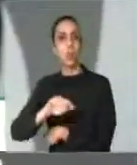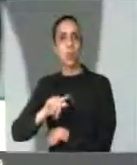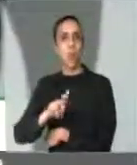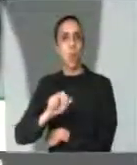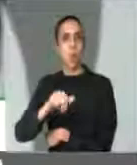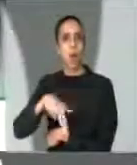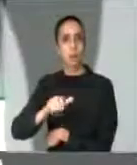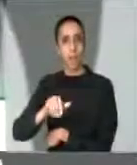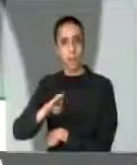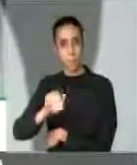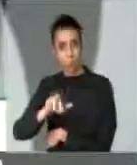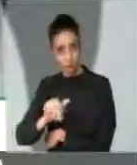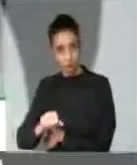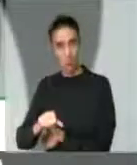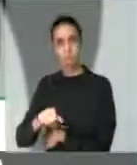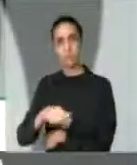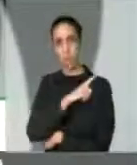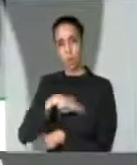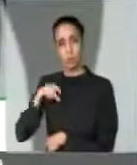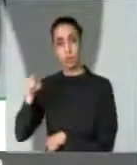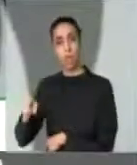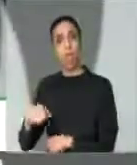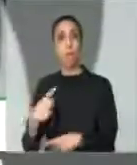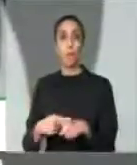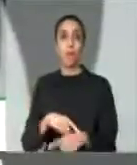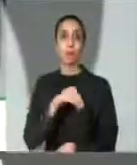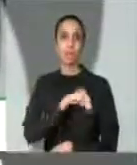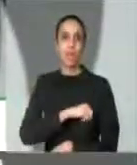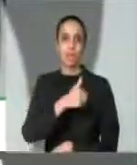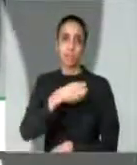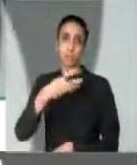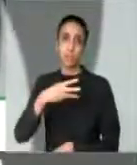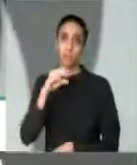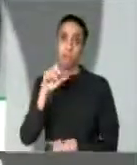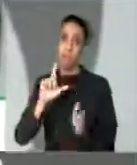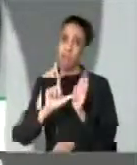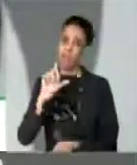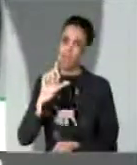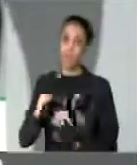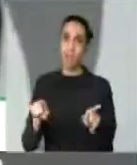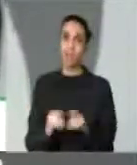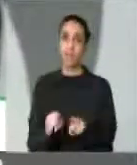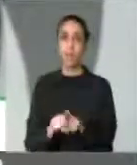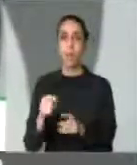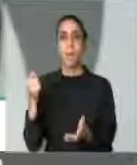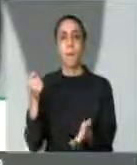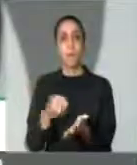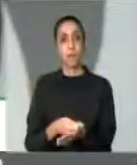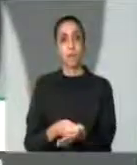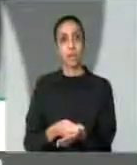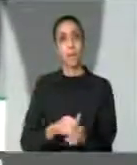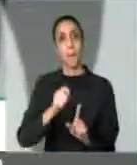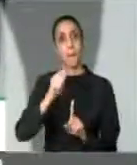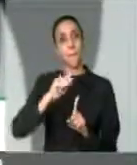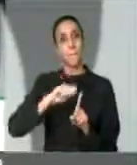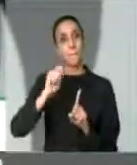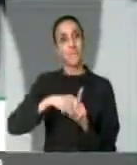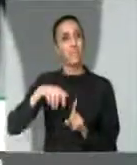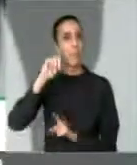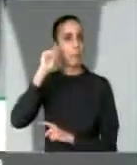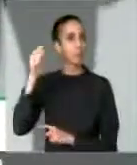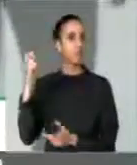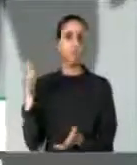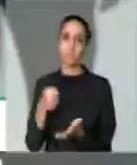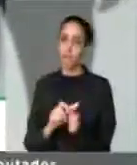atraso do seu 13º salário e o não pagamento no mês de abril. E para ter uma